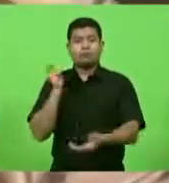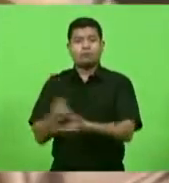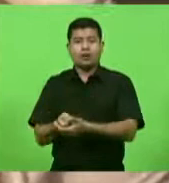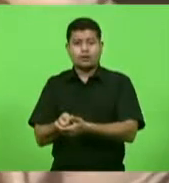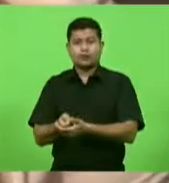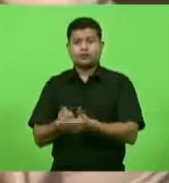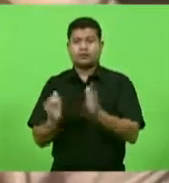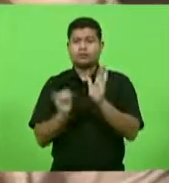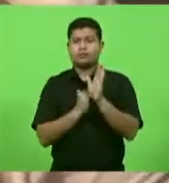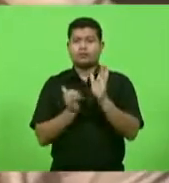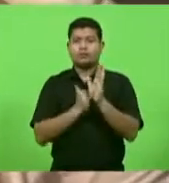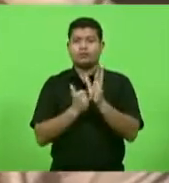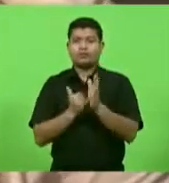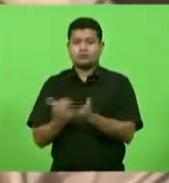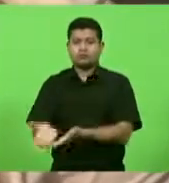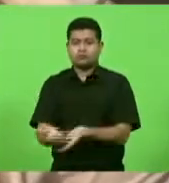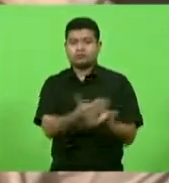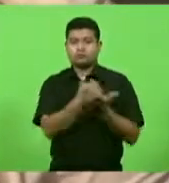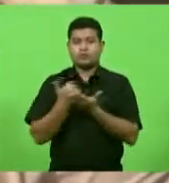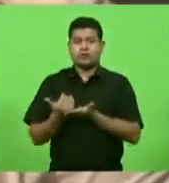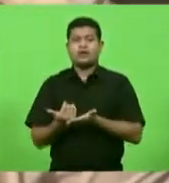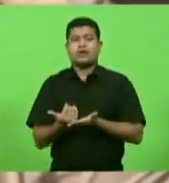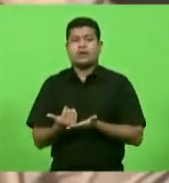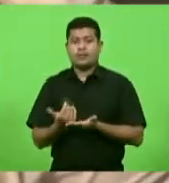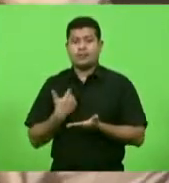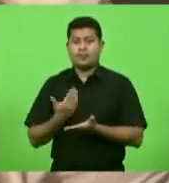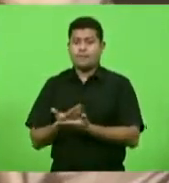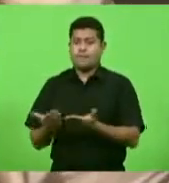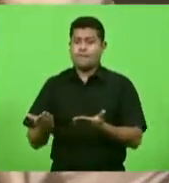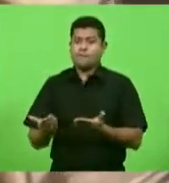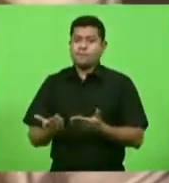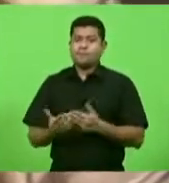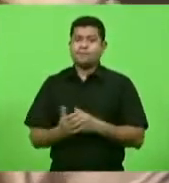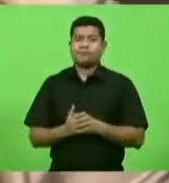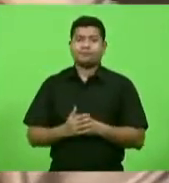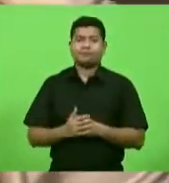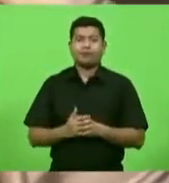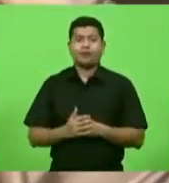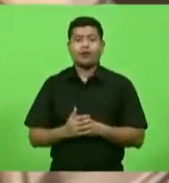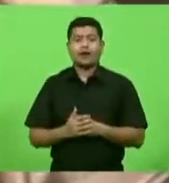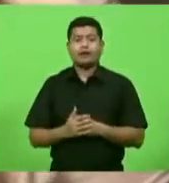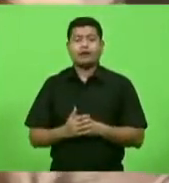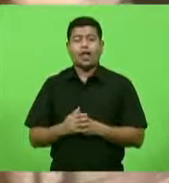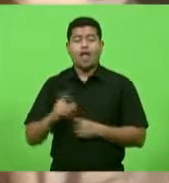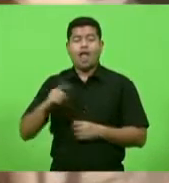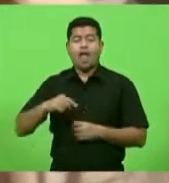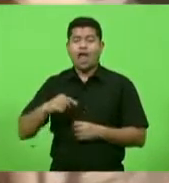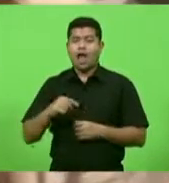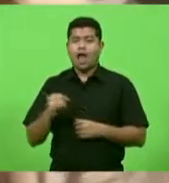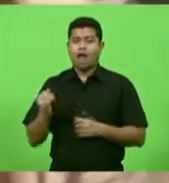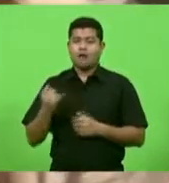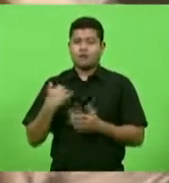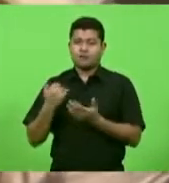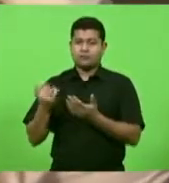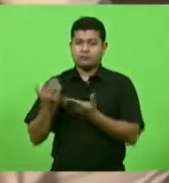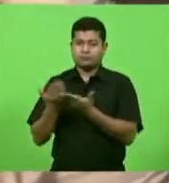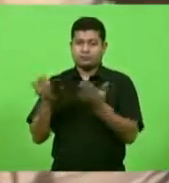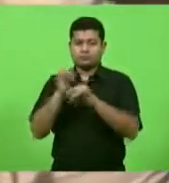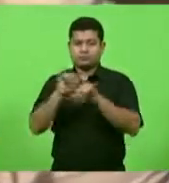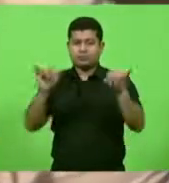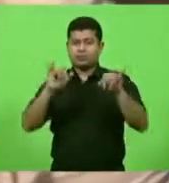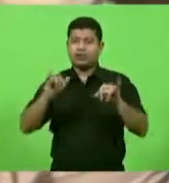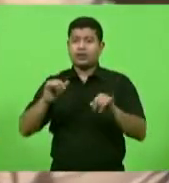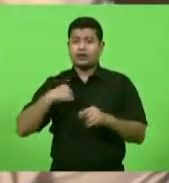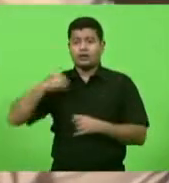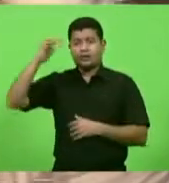agora no maior pacote de investimentos para a segurança pública no Estado e essa é uma notícia que eu penso agrada o